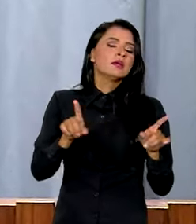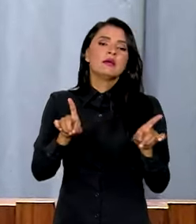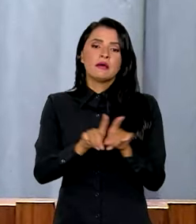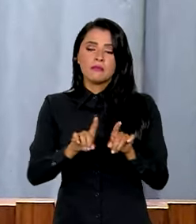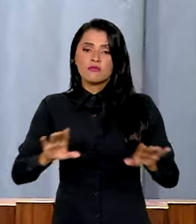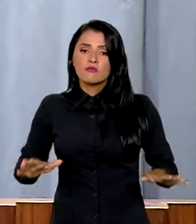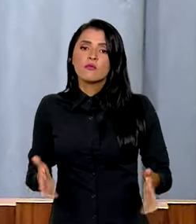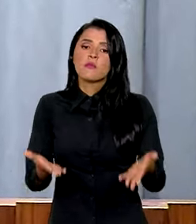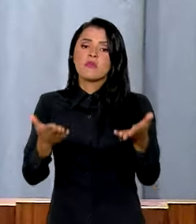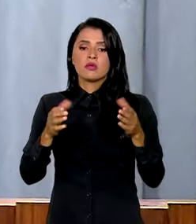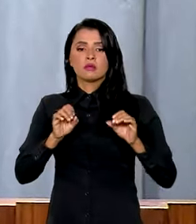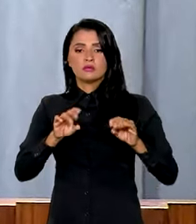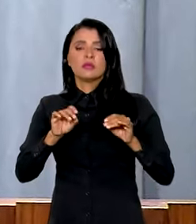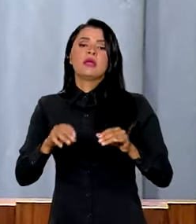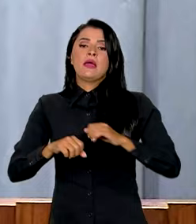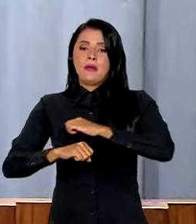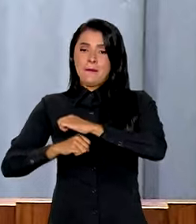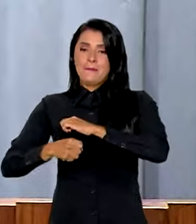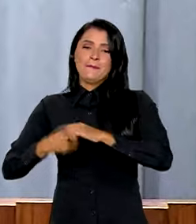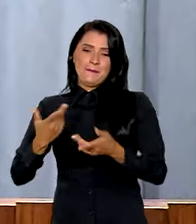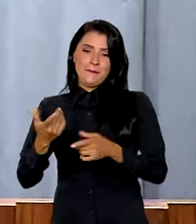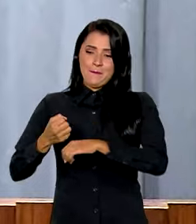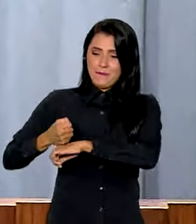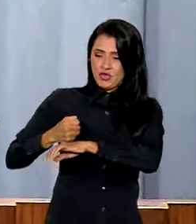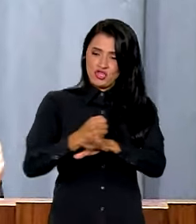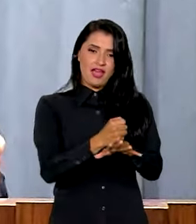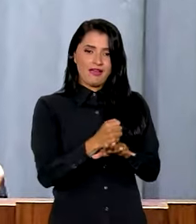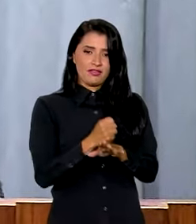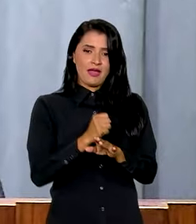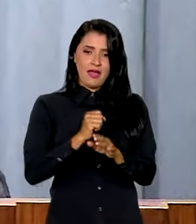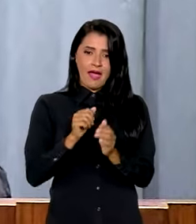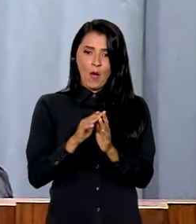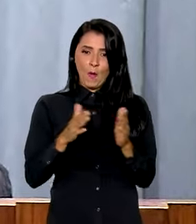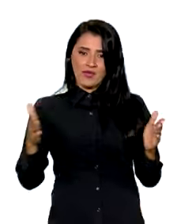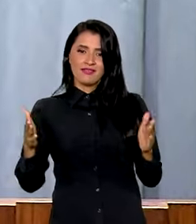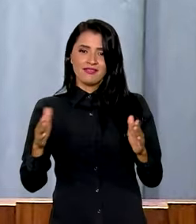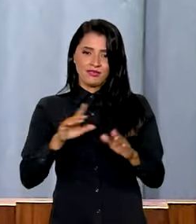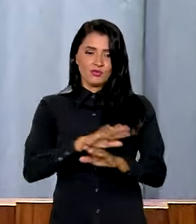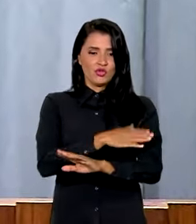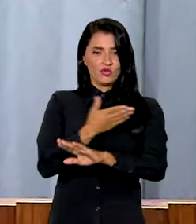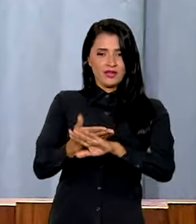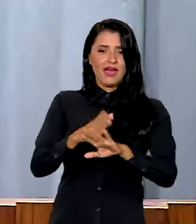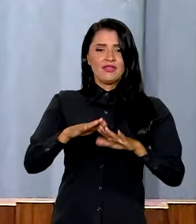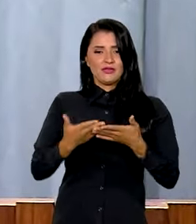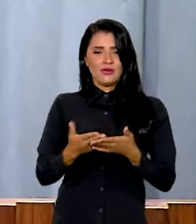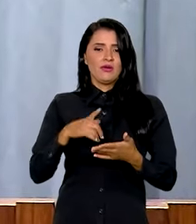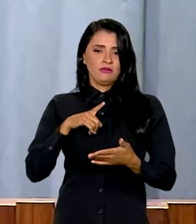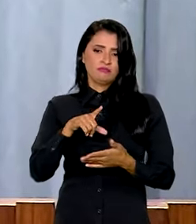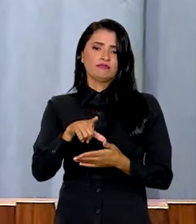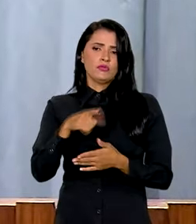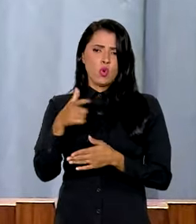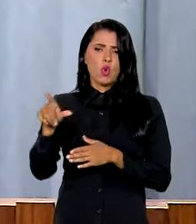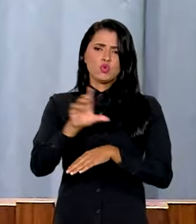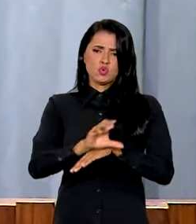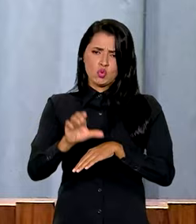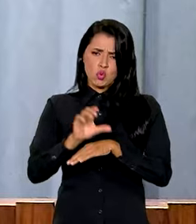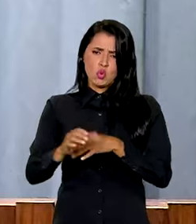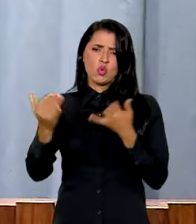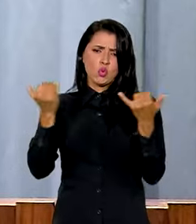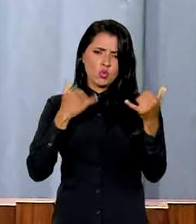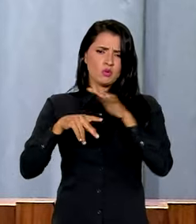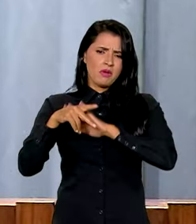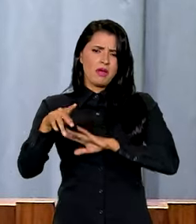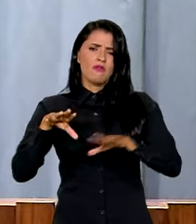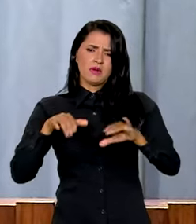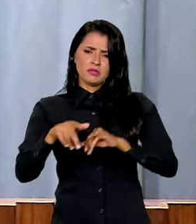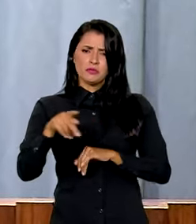desenvolvimento de atividade de educação midiática na jornada estendida no âmbito do programa Escola em Tempo Integral e na curadoria de cursos e outros conteúdos de educação midiática para